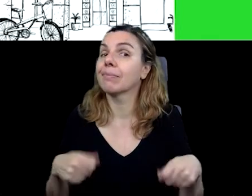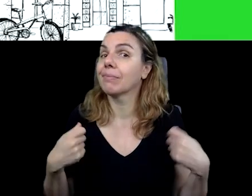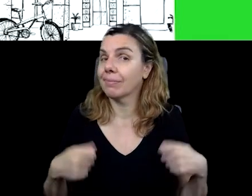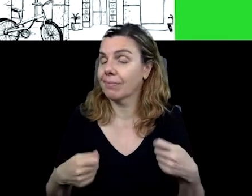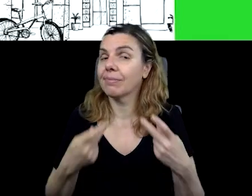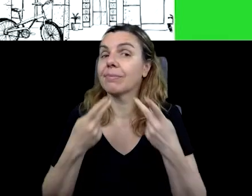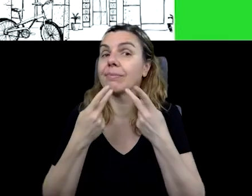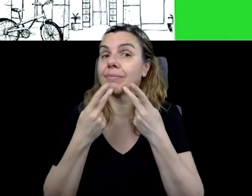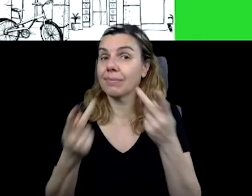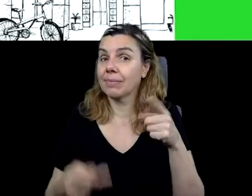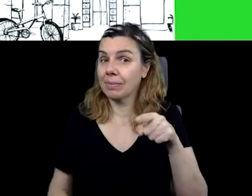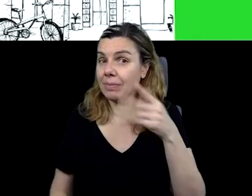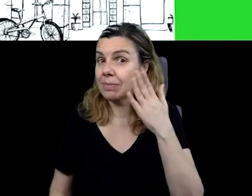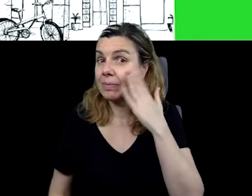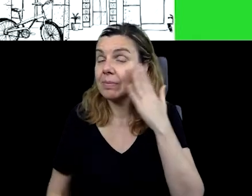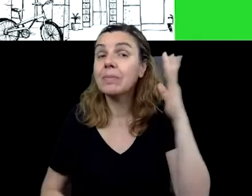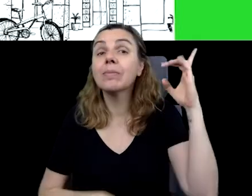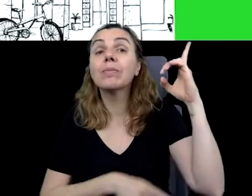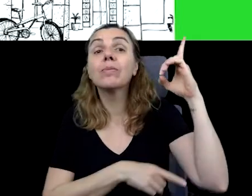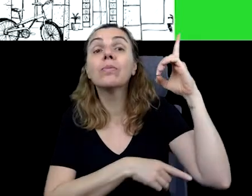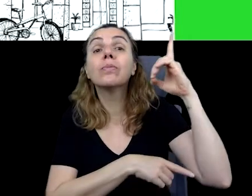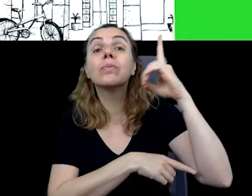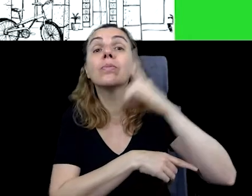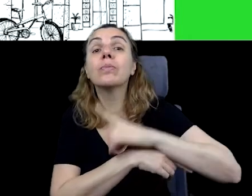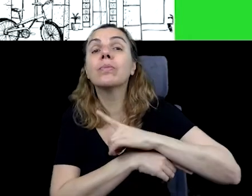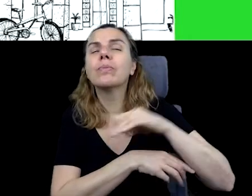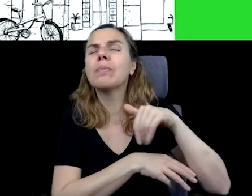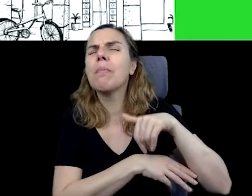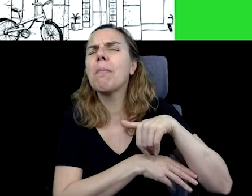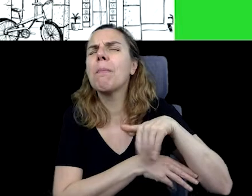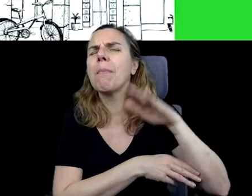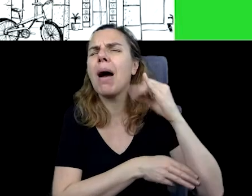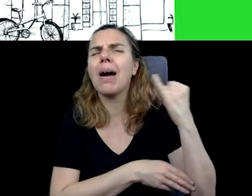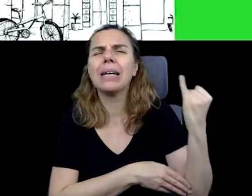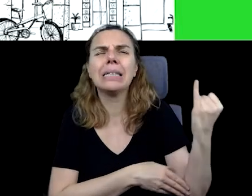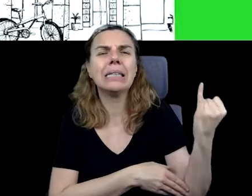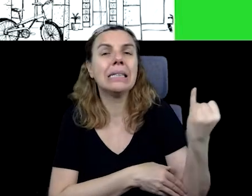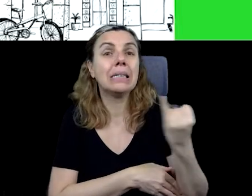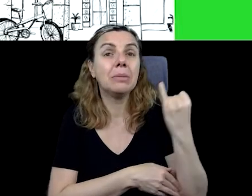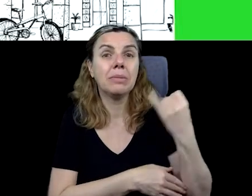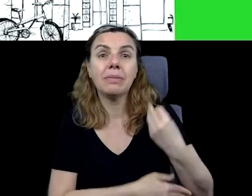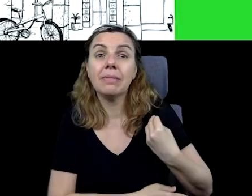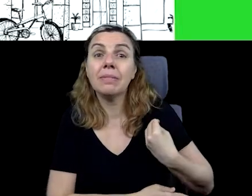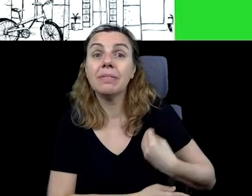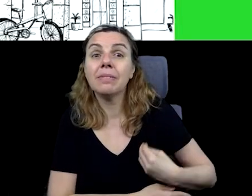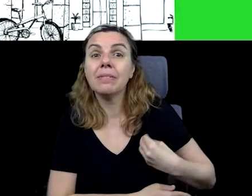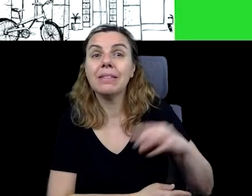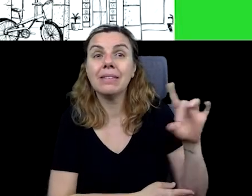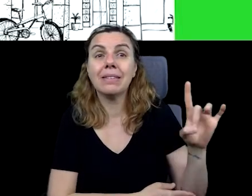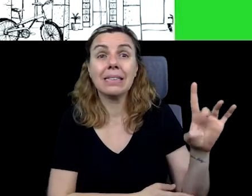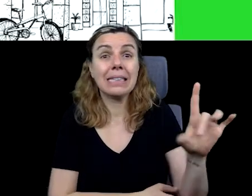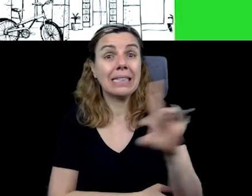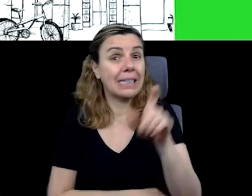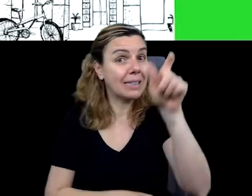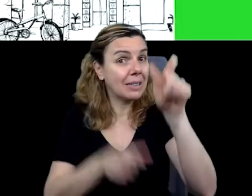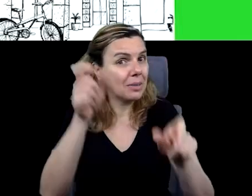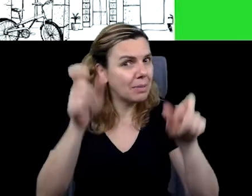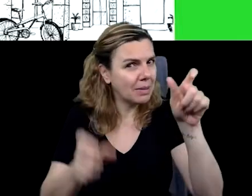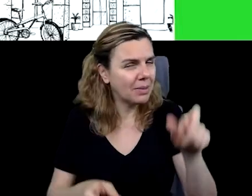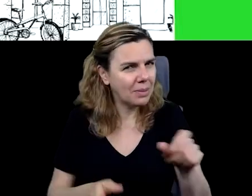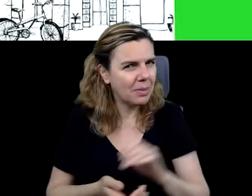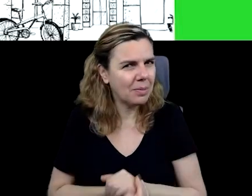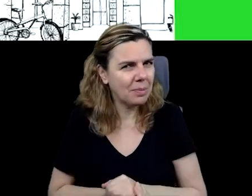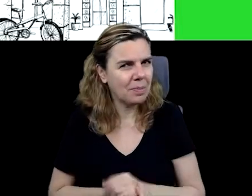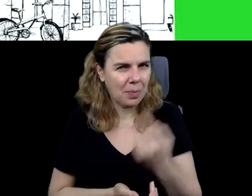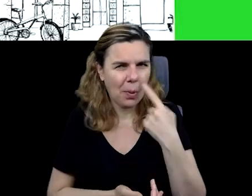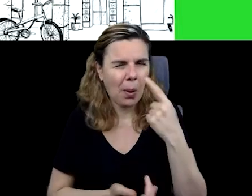vocês. Vocês sabem qual é a data mais importante da vida das pessoas? Vamos trocar